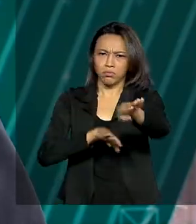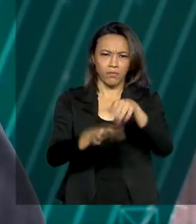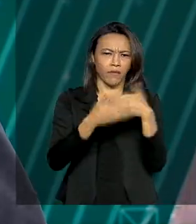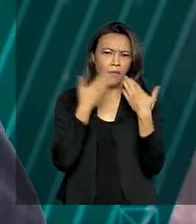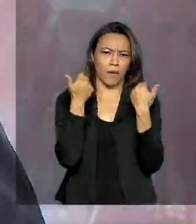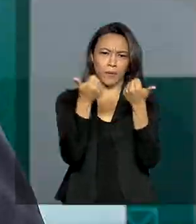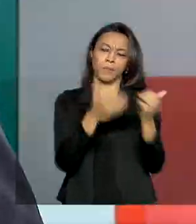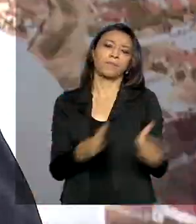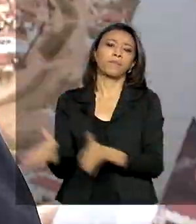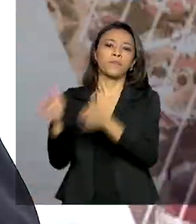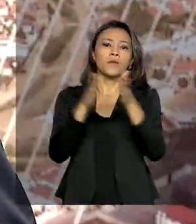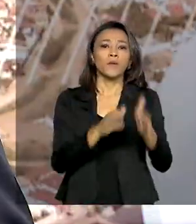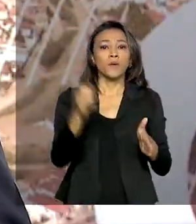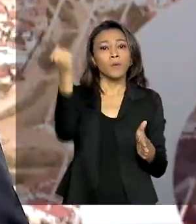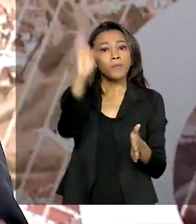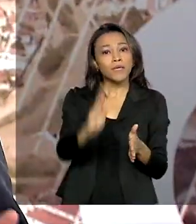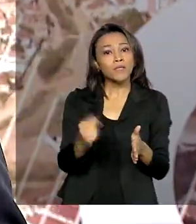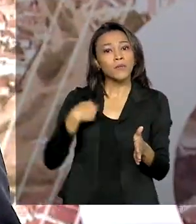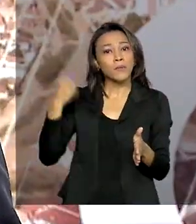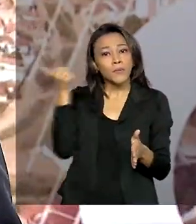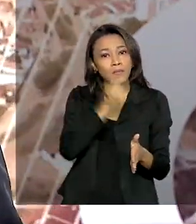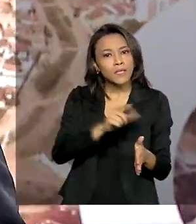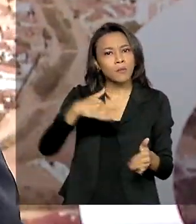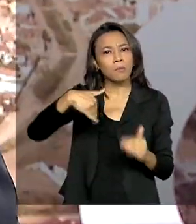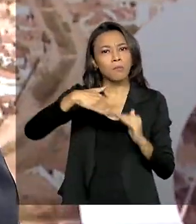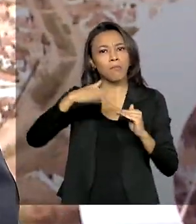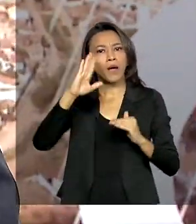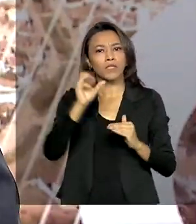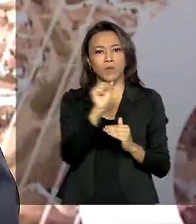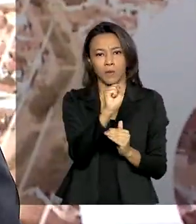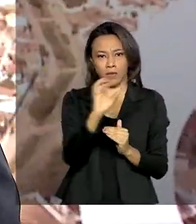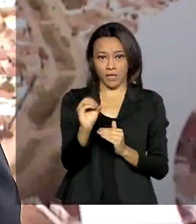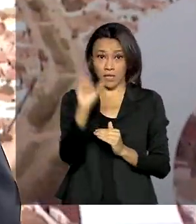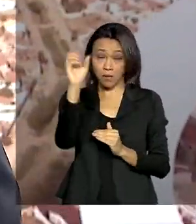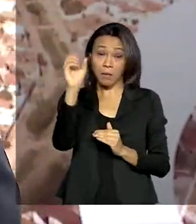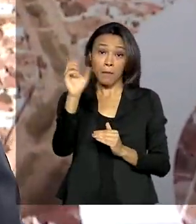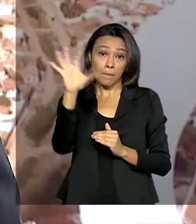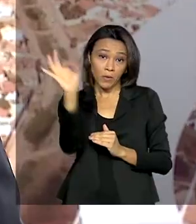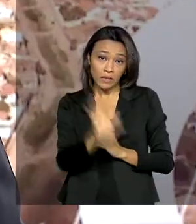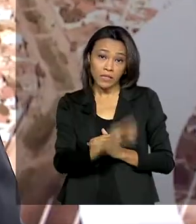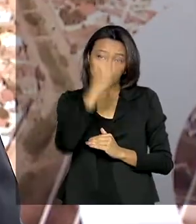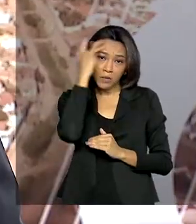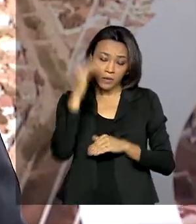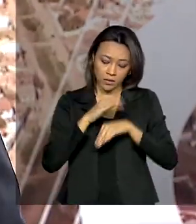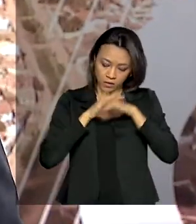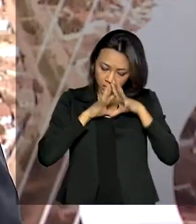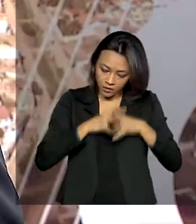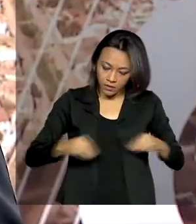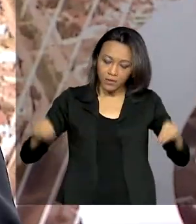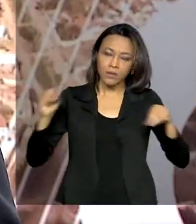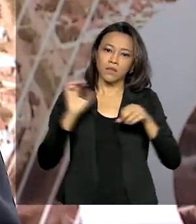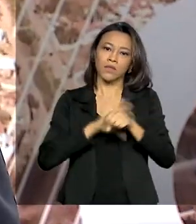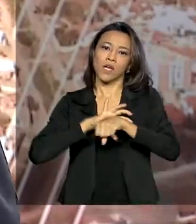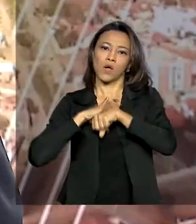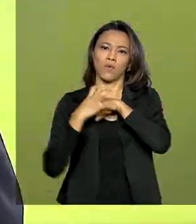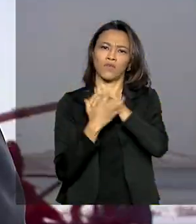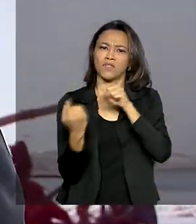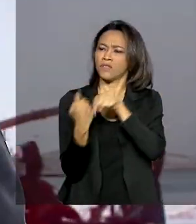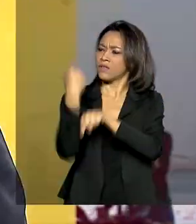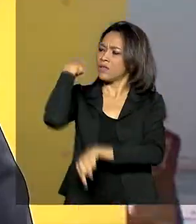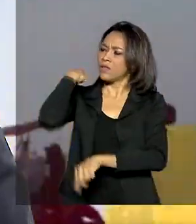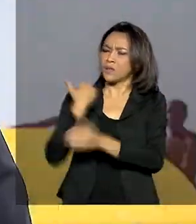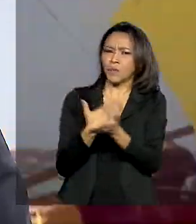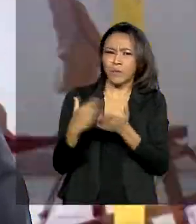O Brasil alcançou o índice de mais de 80% de pessoas recuperadas da Covid-19. Desde o início da pandemia,